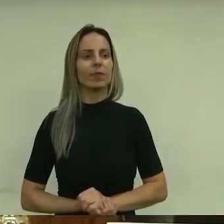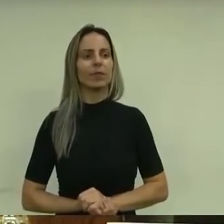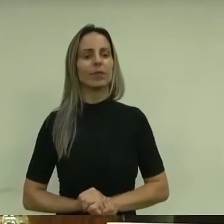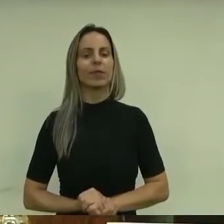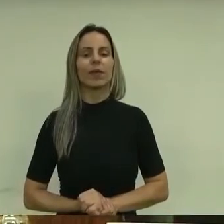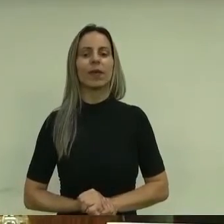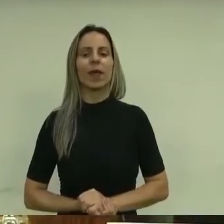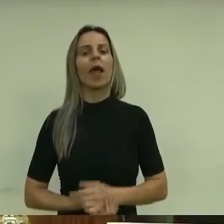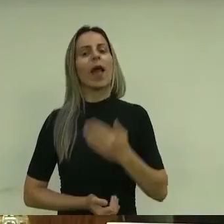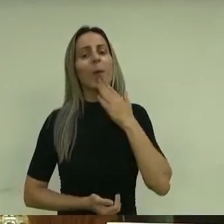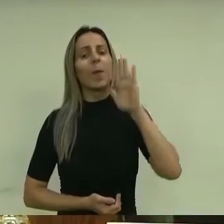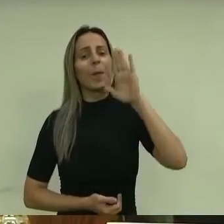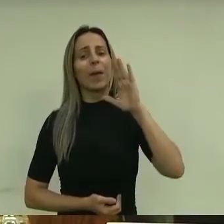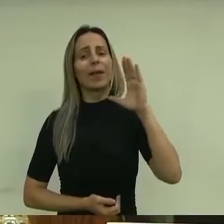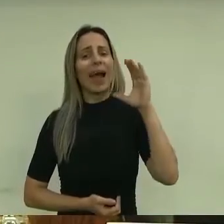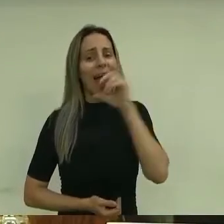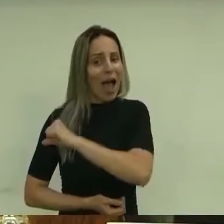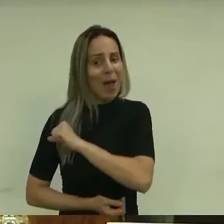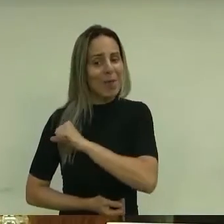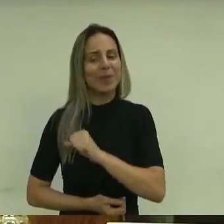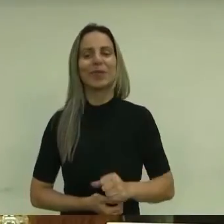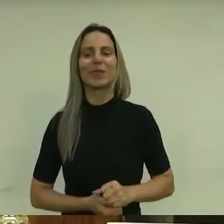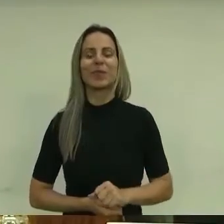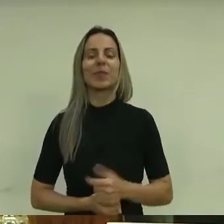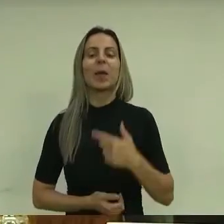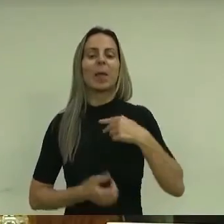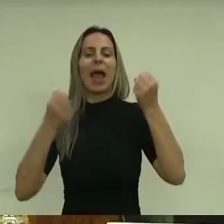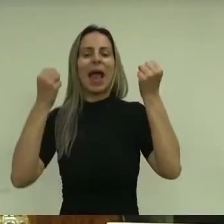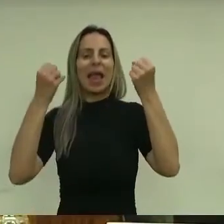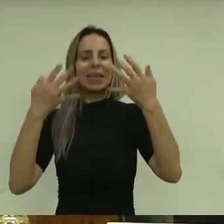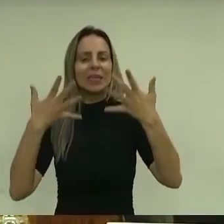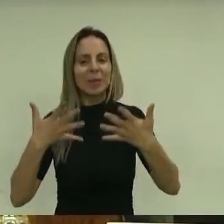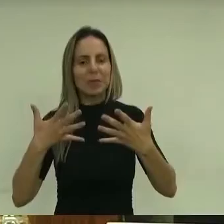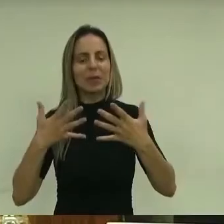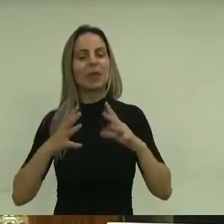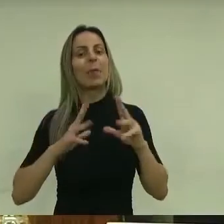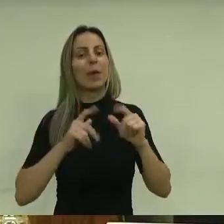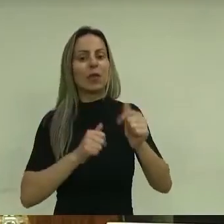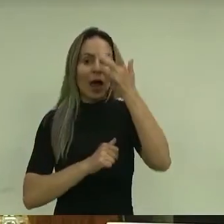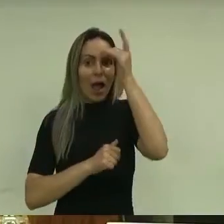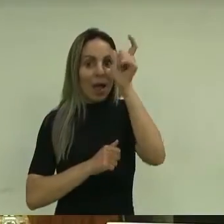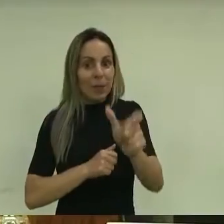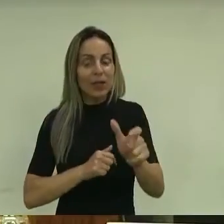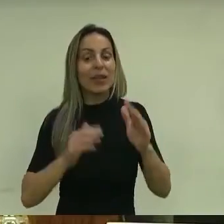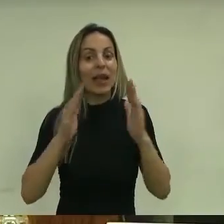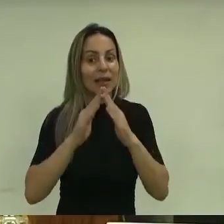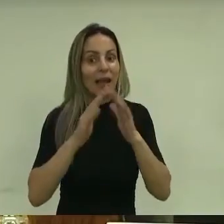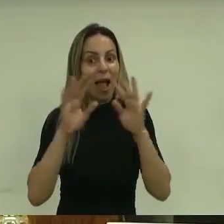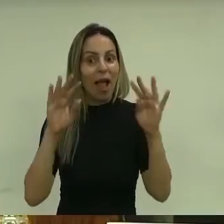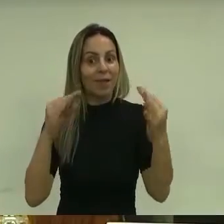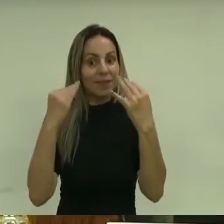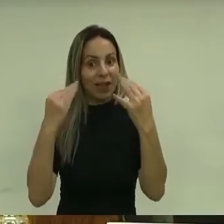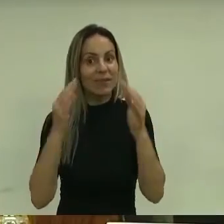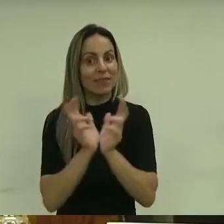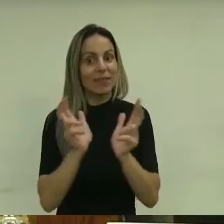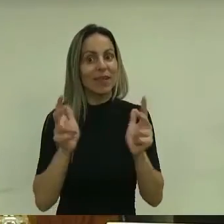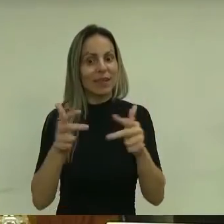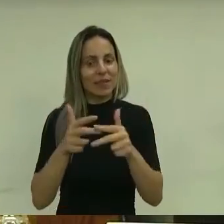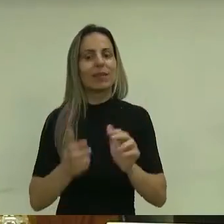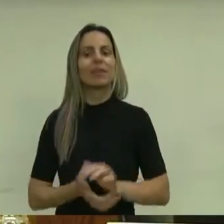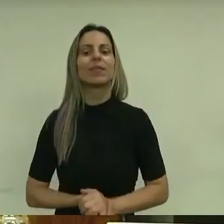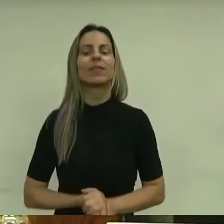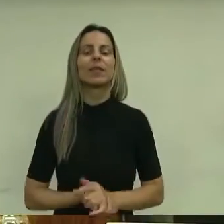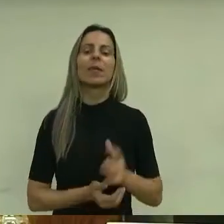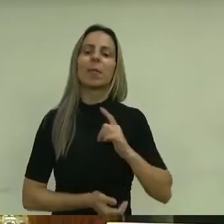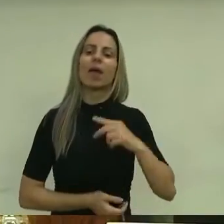Prometo ser breve, justamente só para dar uma explicação, sobretudo para quem está em casa nos assistindo, também para os